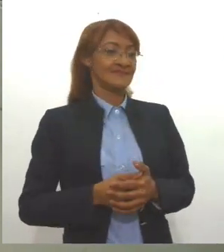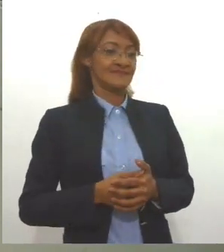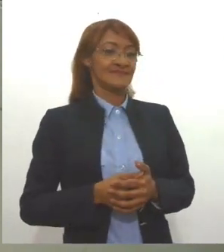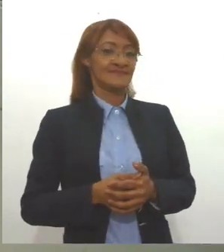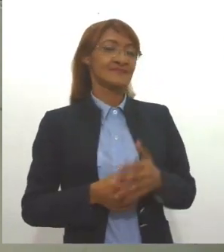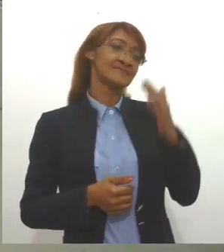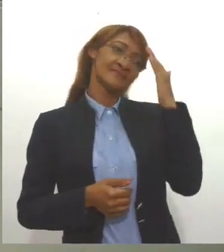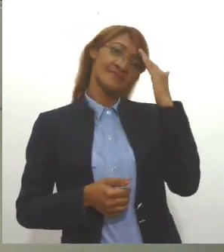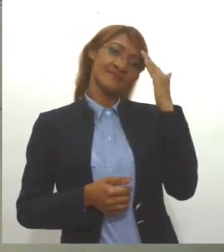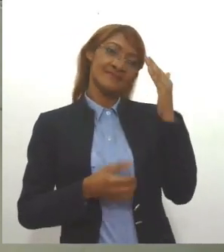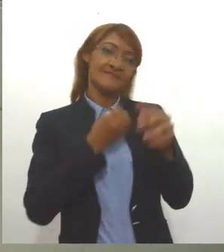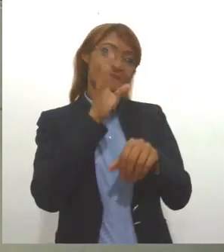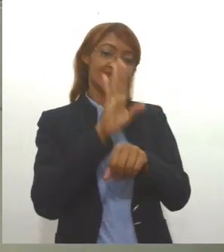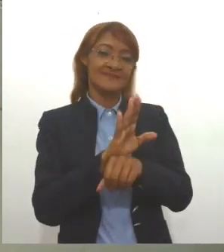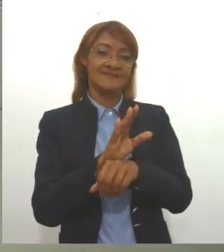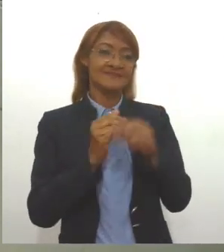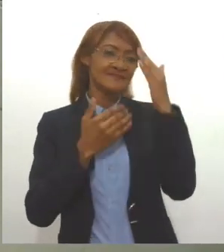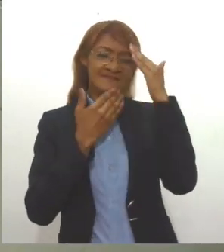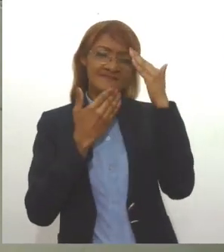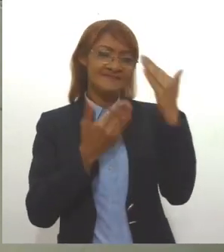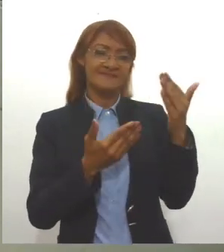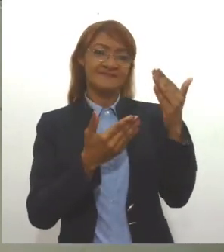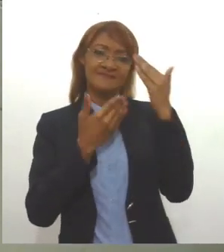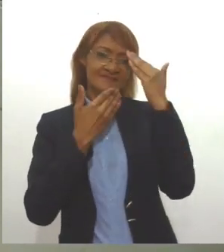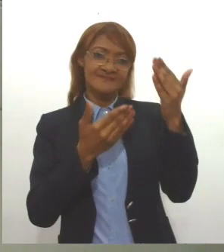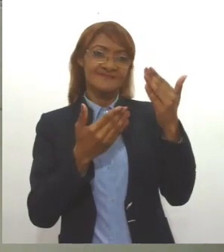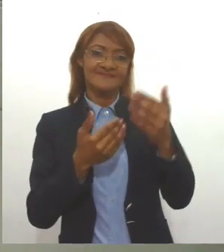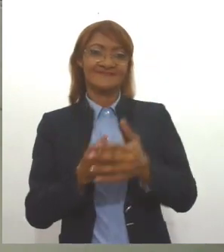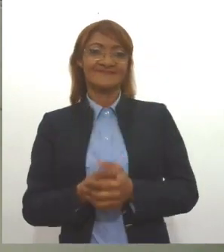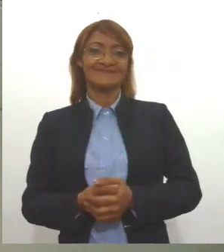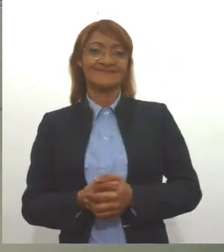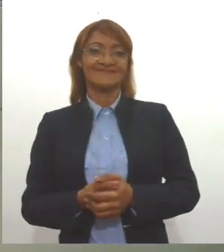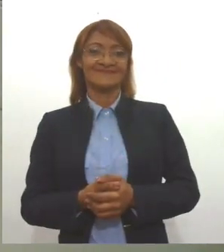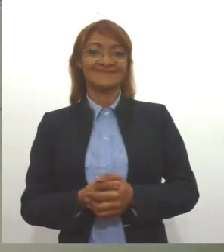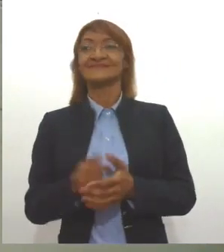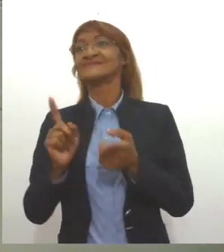Boa tarde, Valcreda, obrigada, muito obrigada pelo espaço. Obrigada também, Maria Silvete.